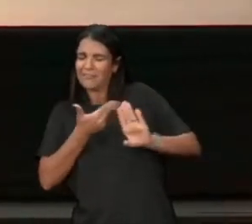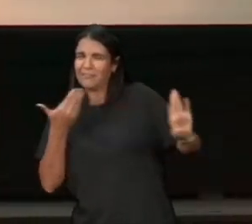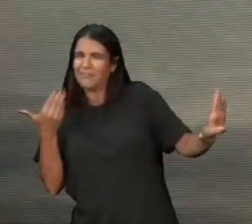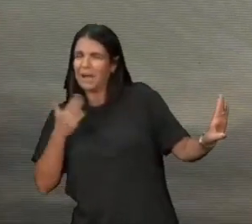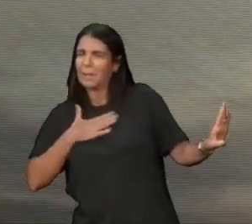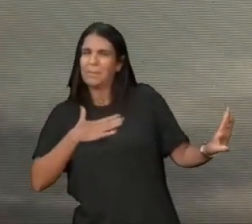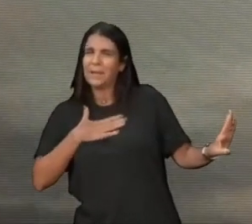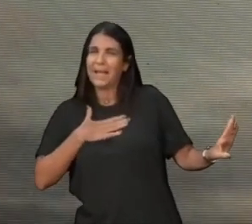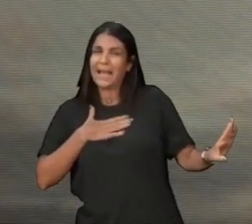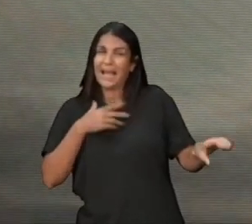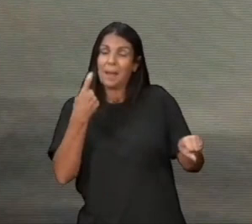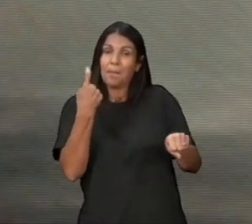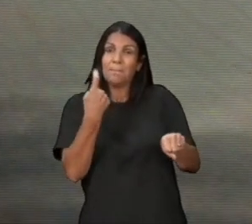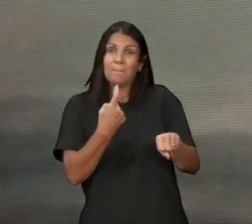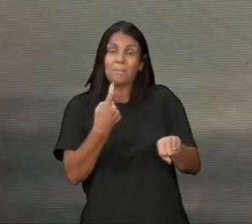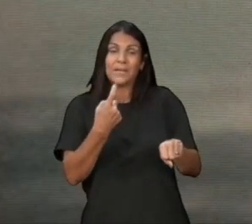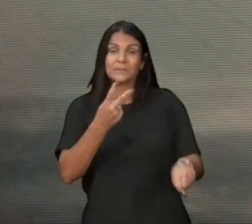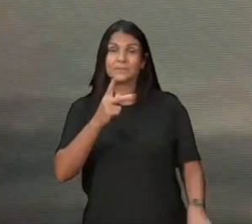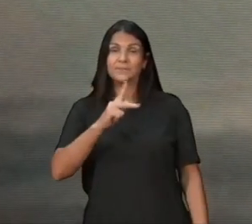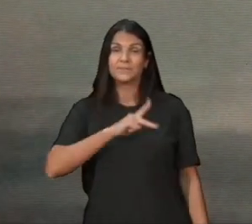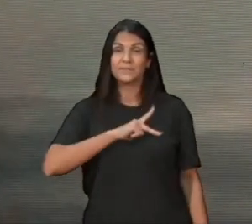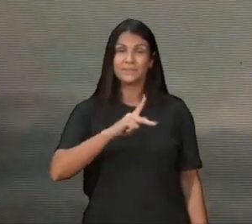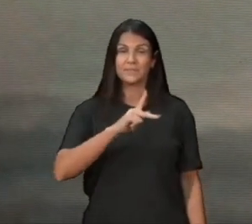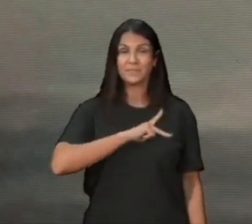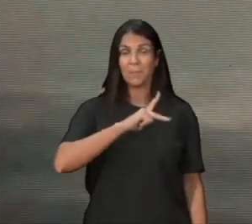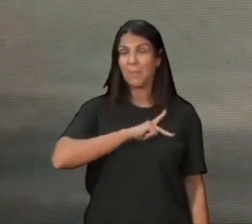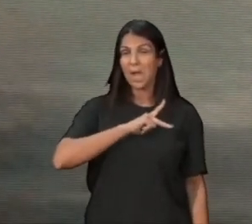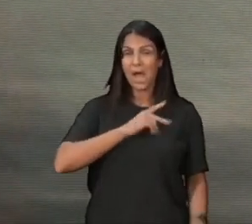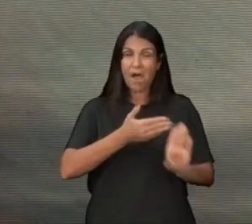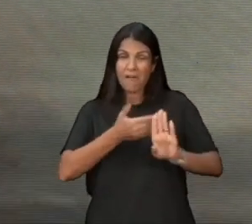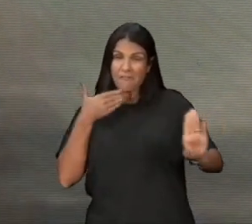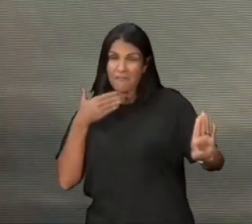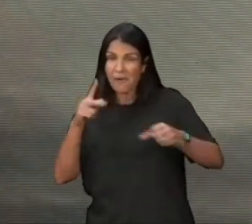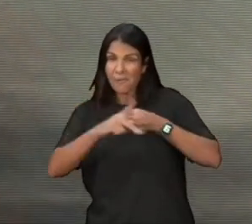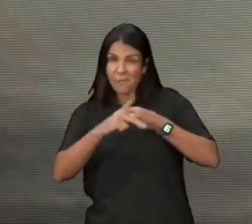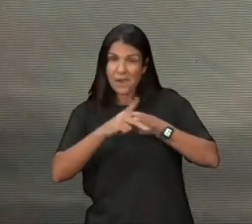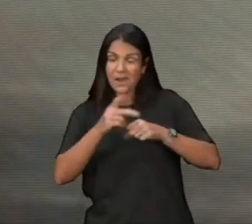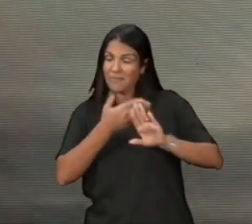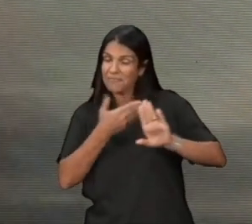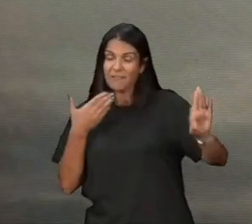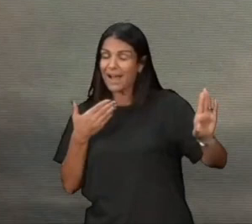o Pedro, o Pedro, retira-te de mim, eu sou pecador, o cara que caminhava com Jesus,